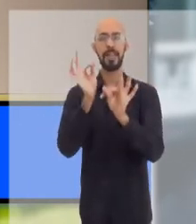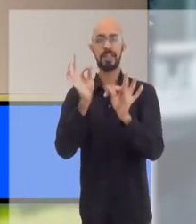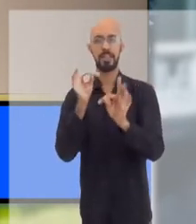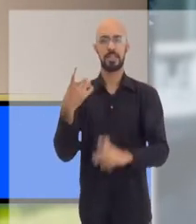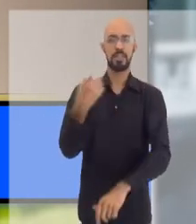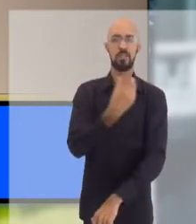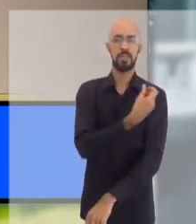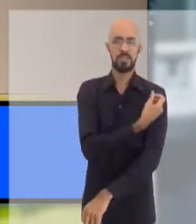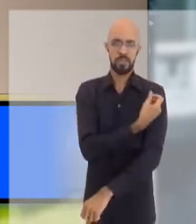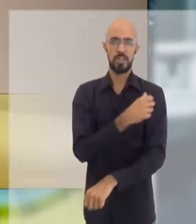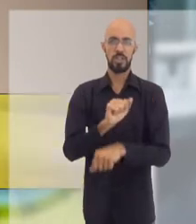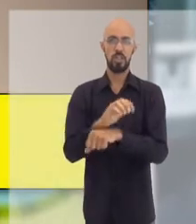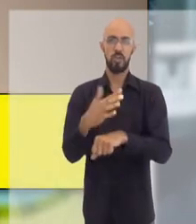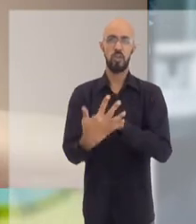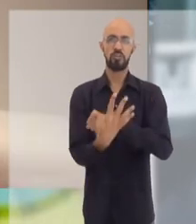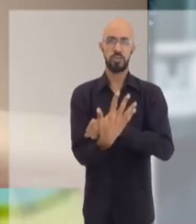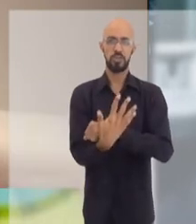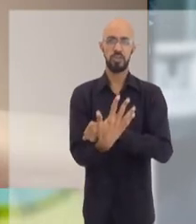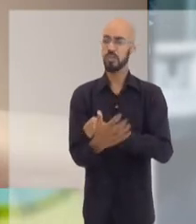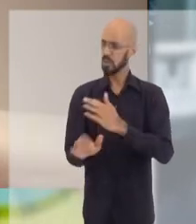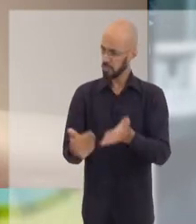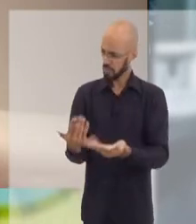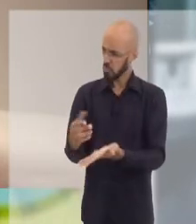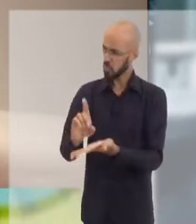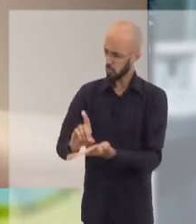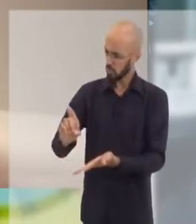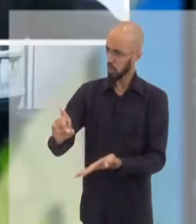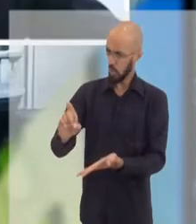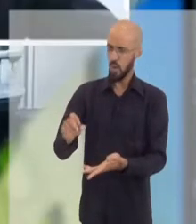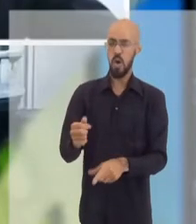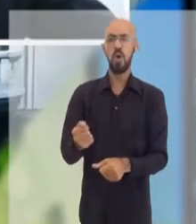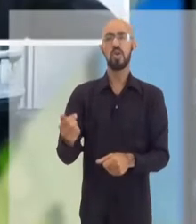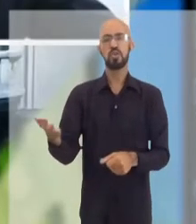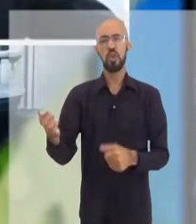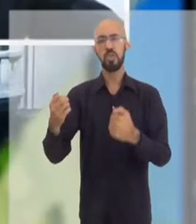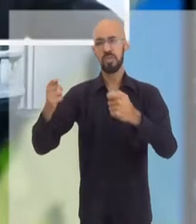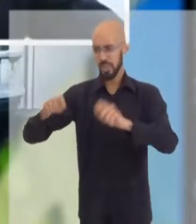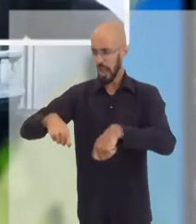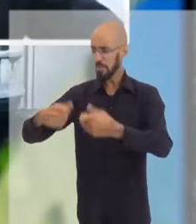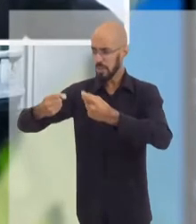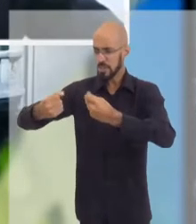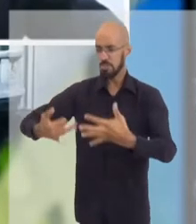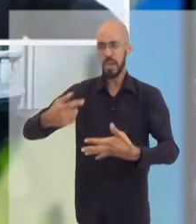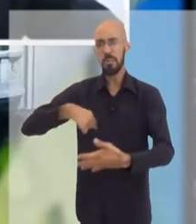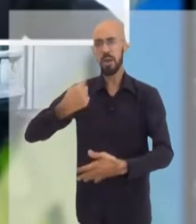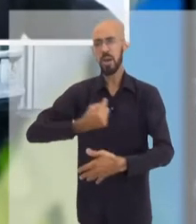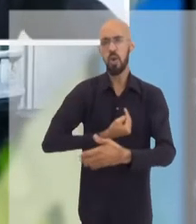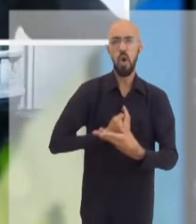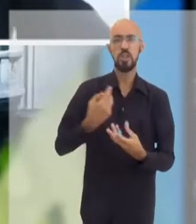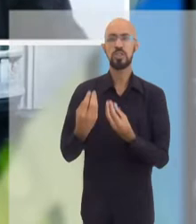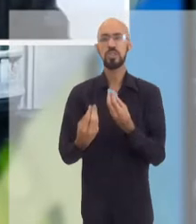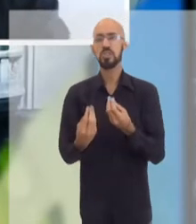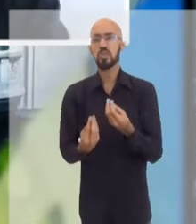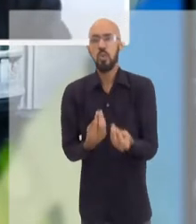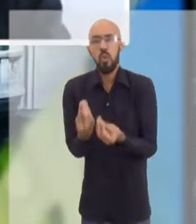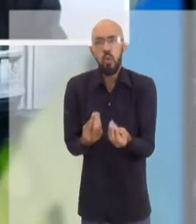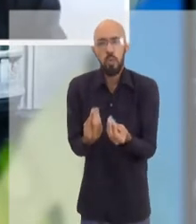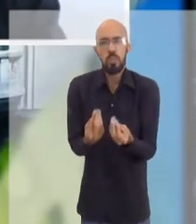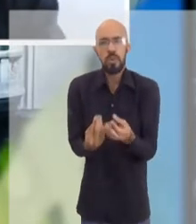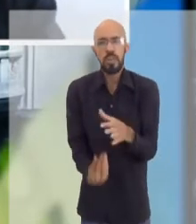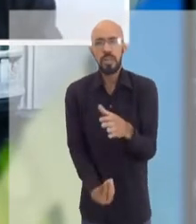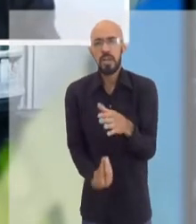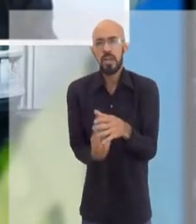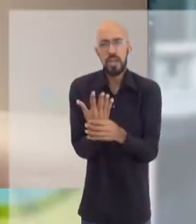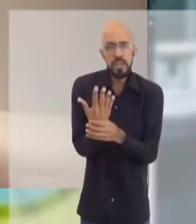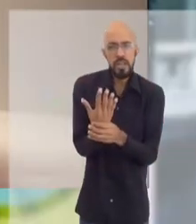dessa vacina da Covid-19. Então, doutor Renato, o senhor pode explicar um pouco para a gente, desde a gênese da